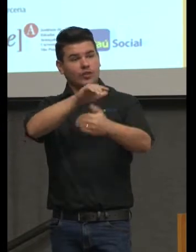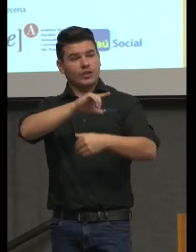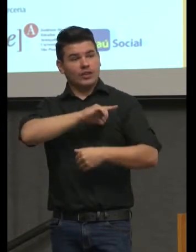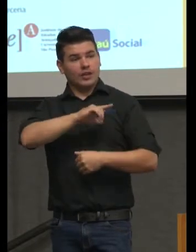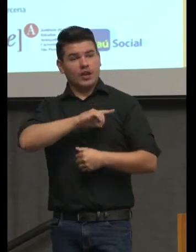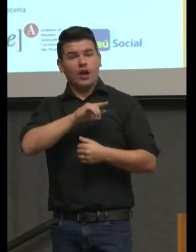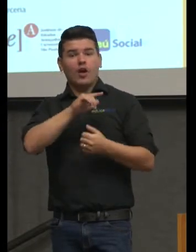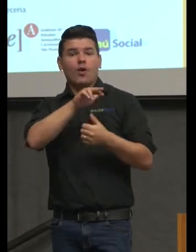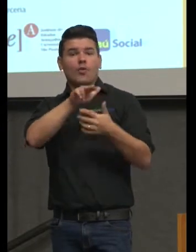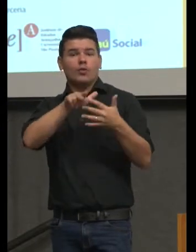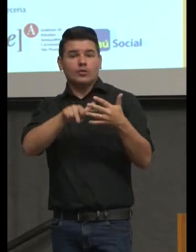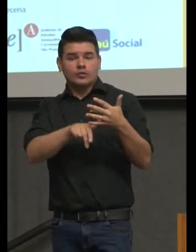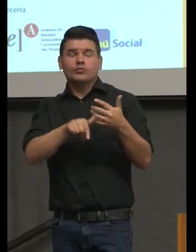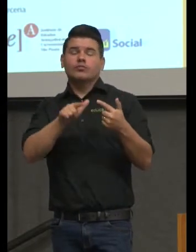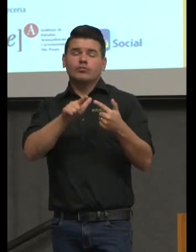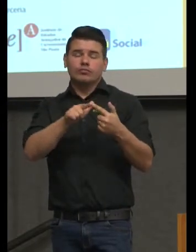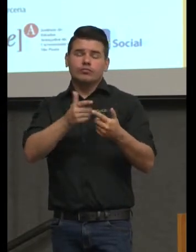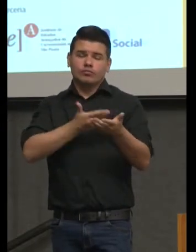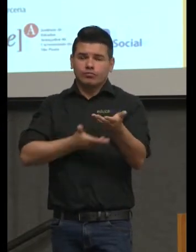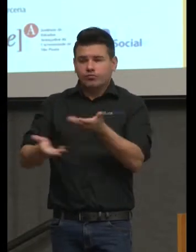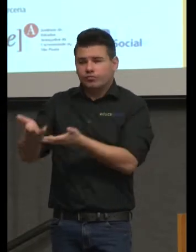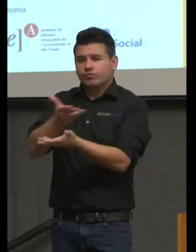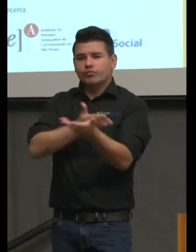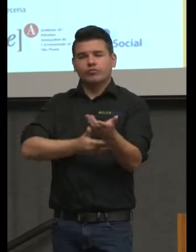corresponsabilidade solidariedade etc. etc.